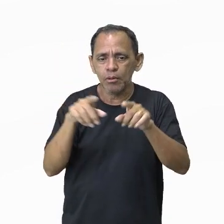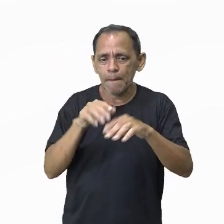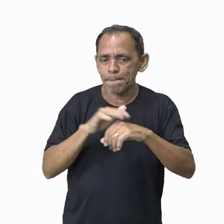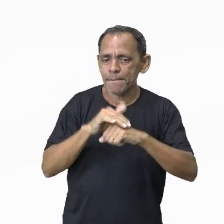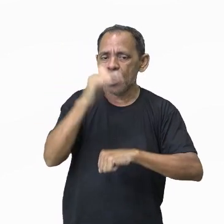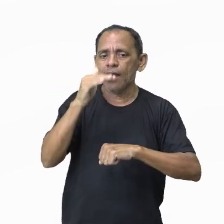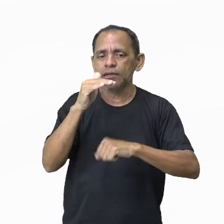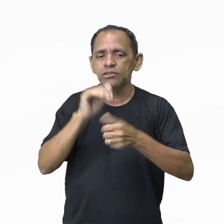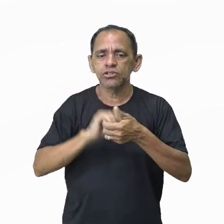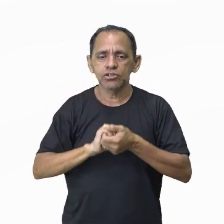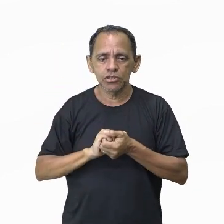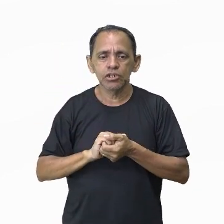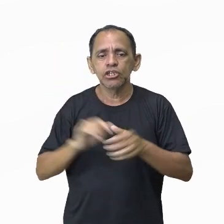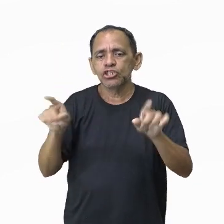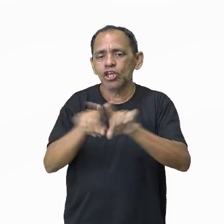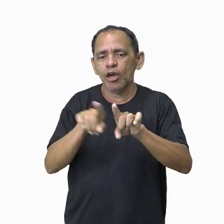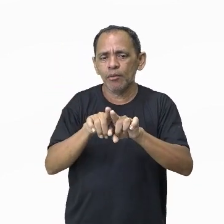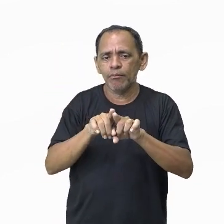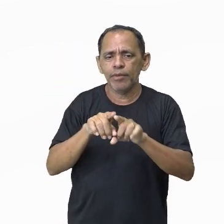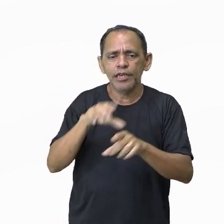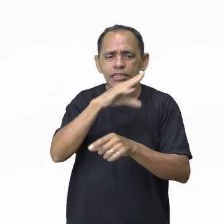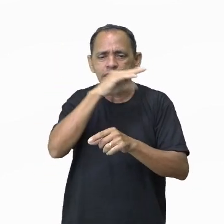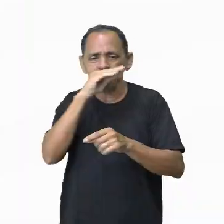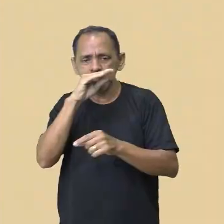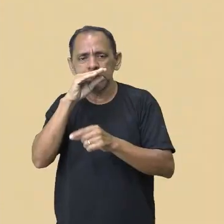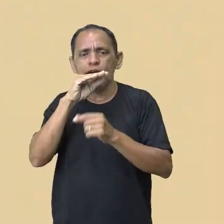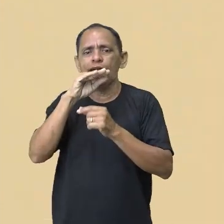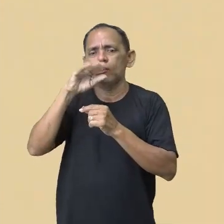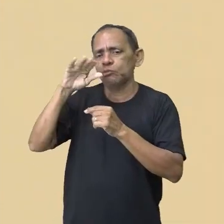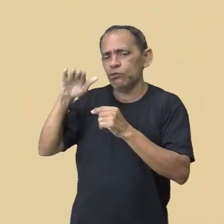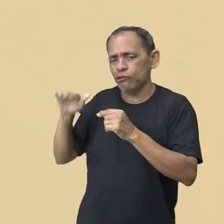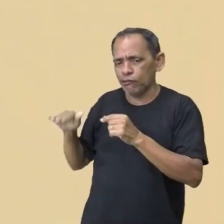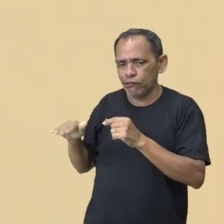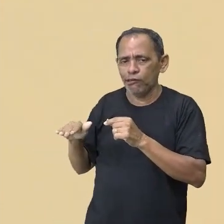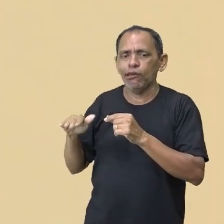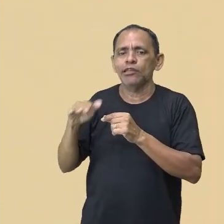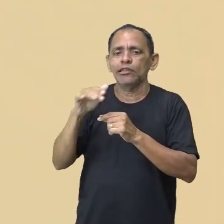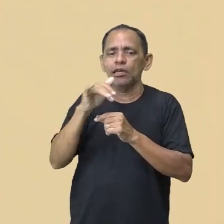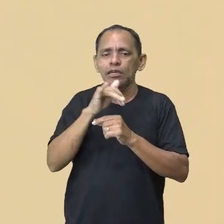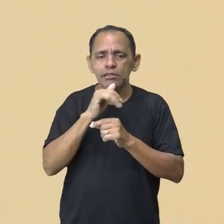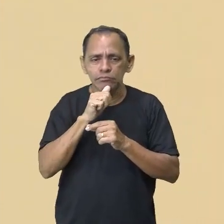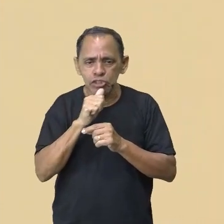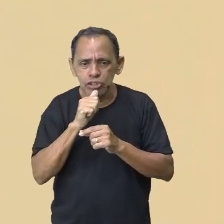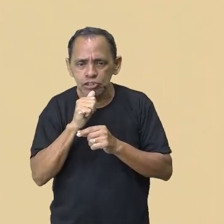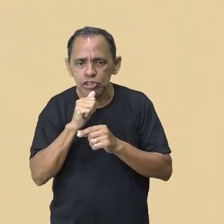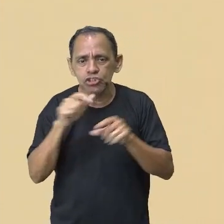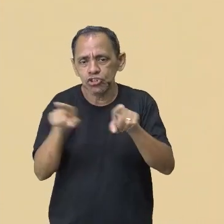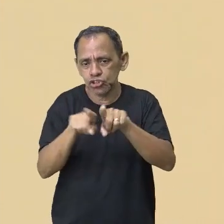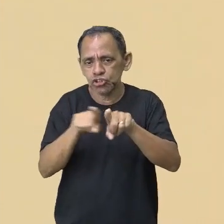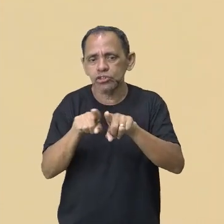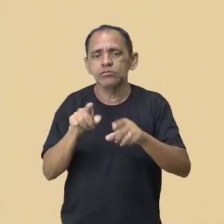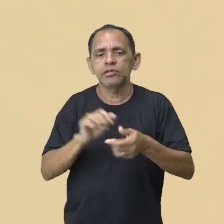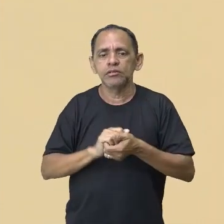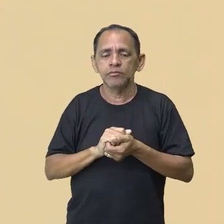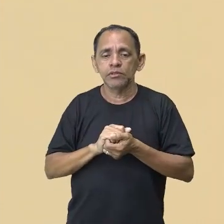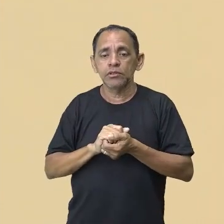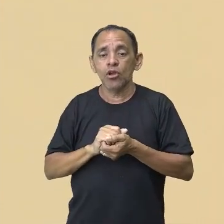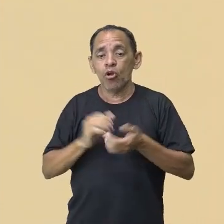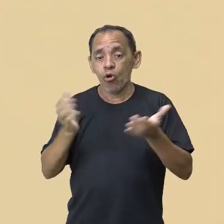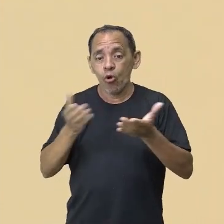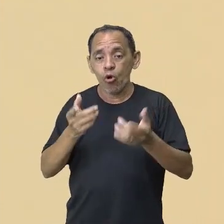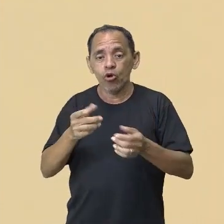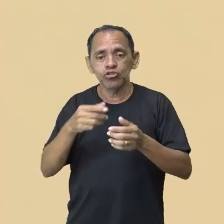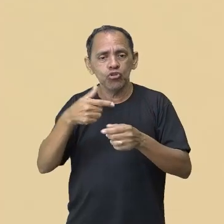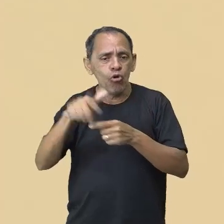Católica. Quando fazia o batismo pequenininho, ganhava ali o seu batistério. A gente vai ter também a CNH, que é a Carteira